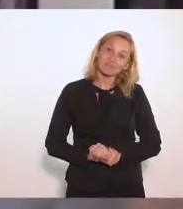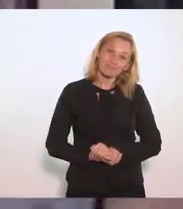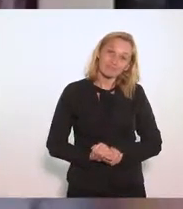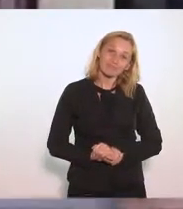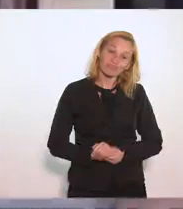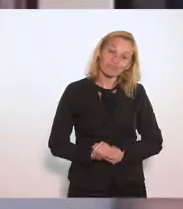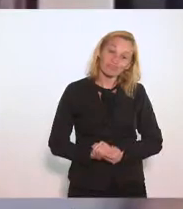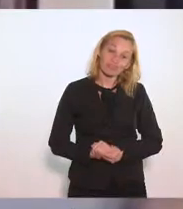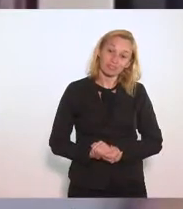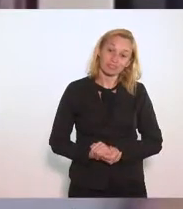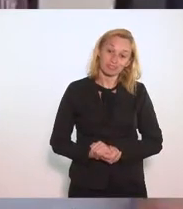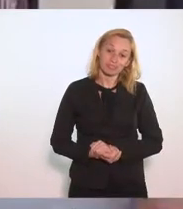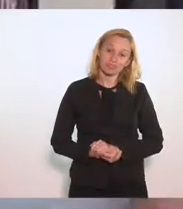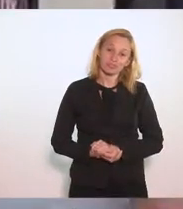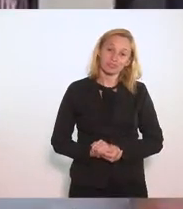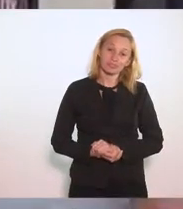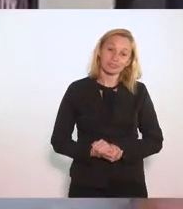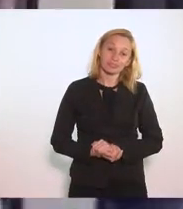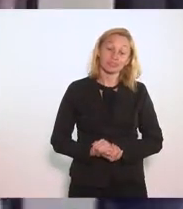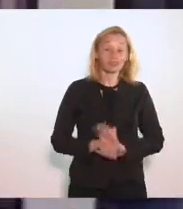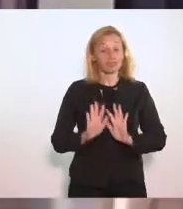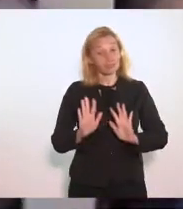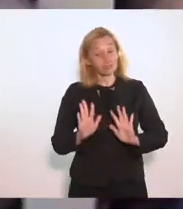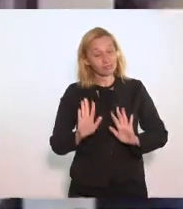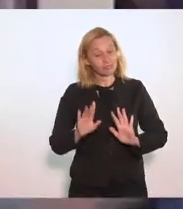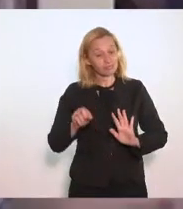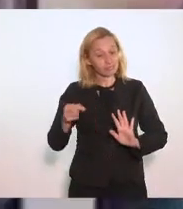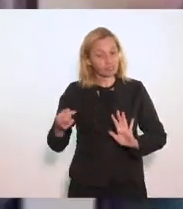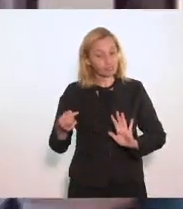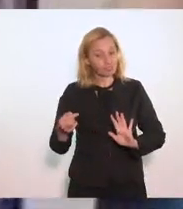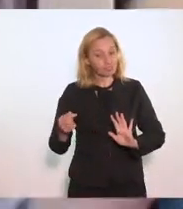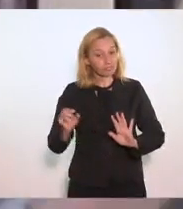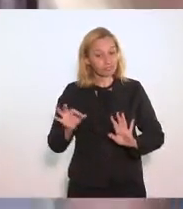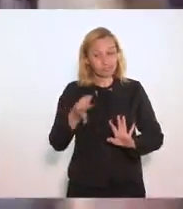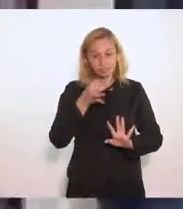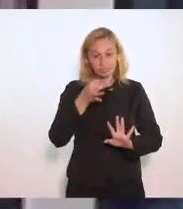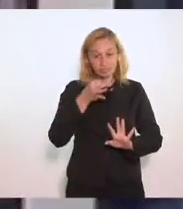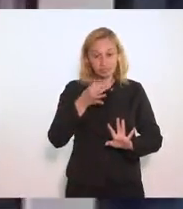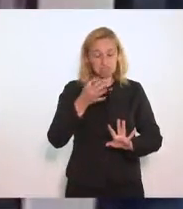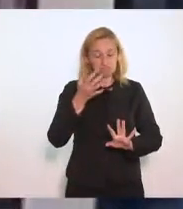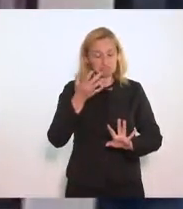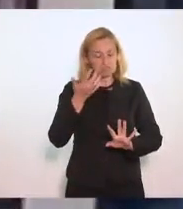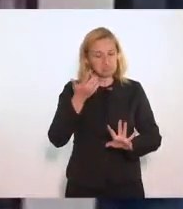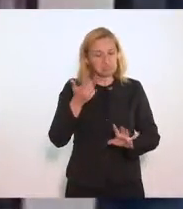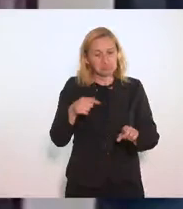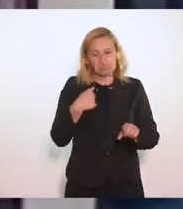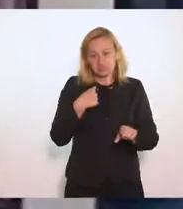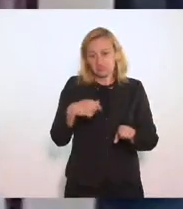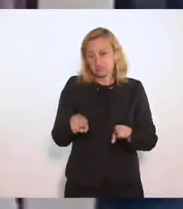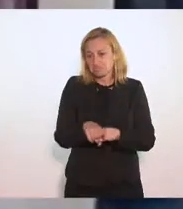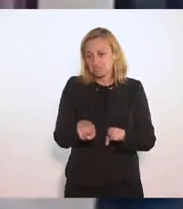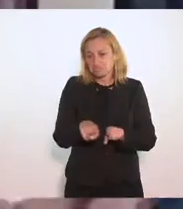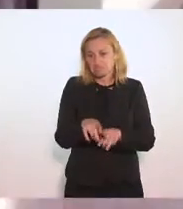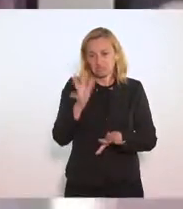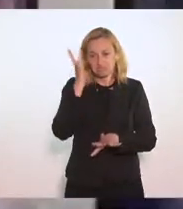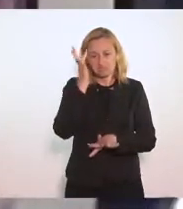As exceções Eu também Não entendo Posso até